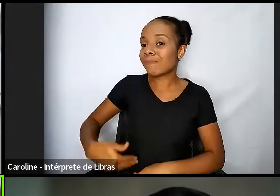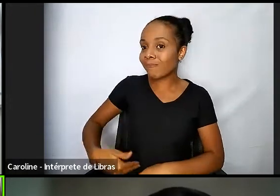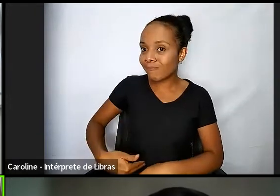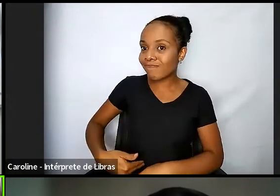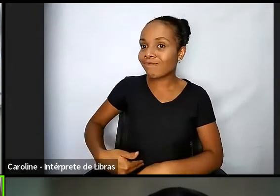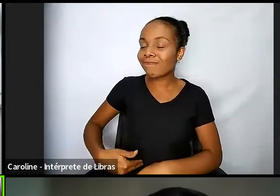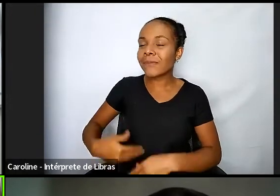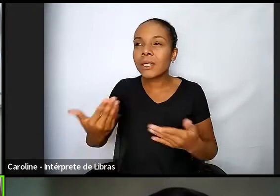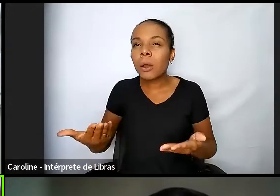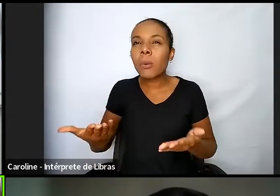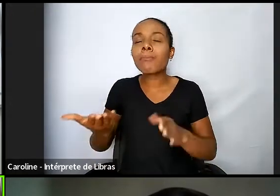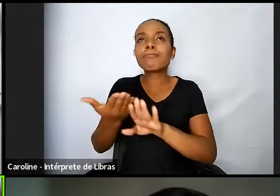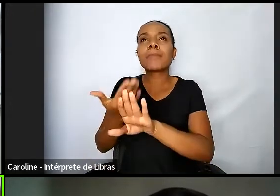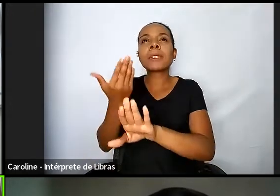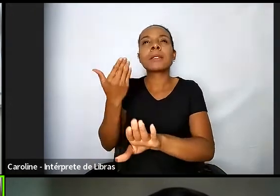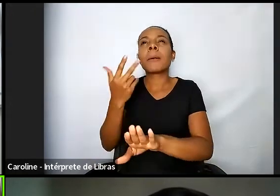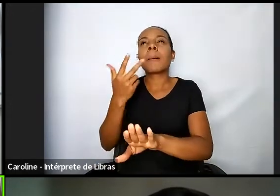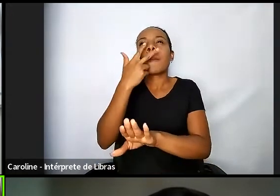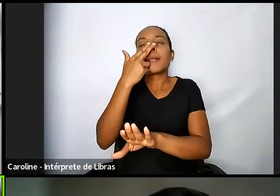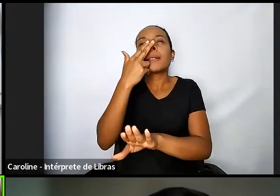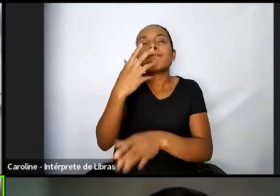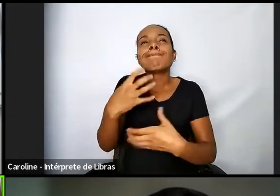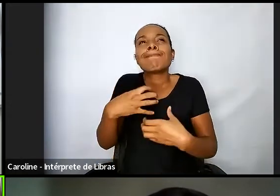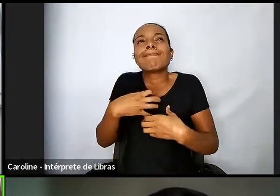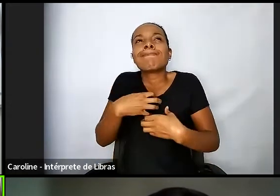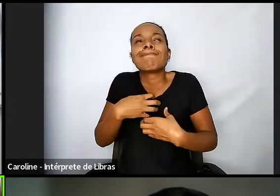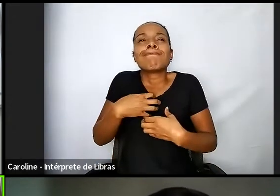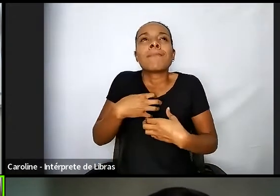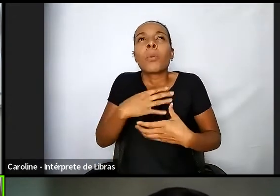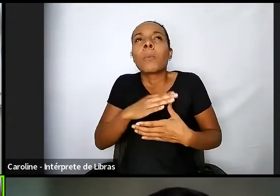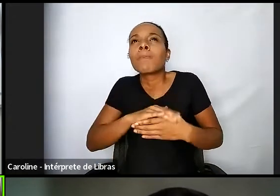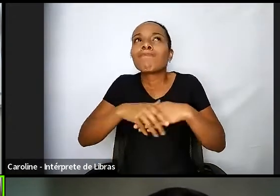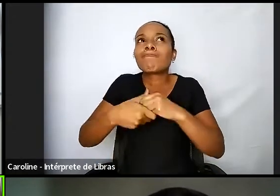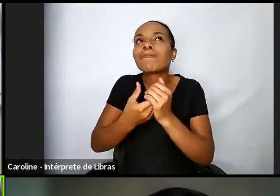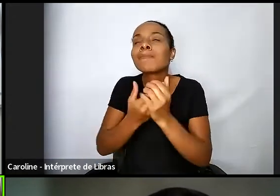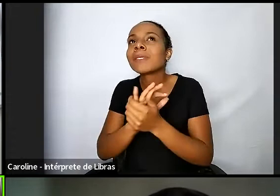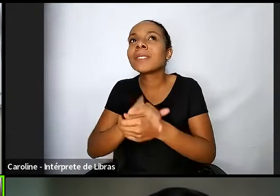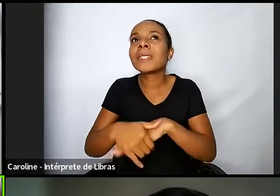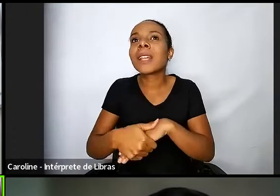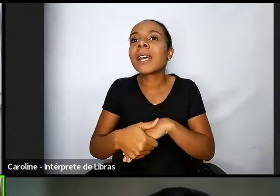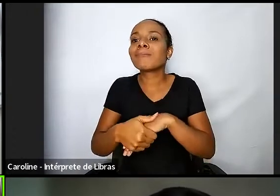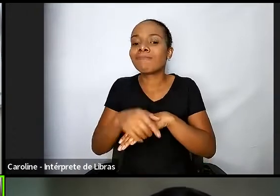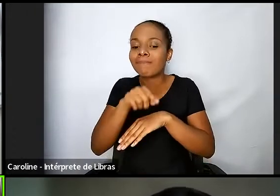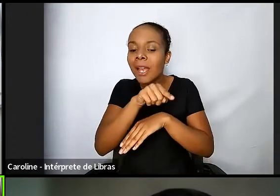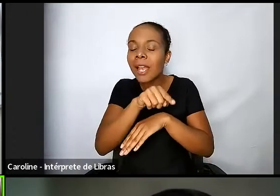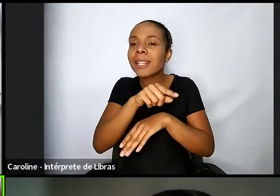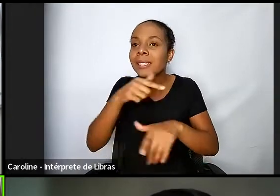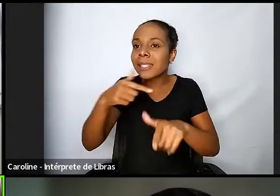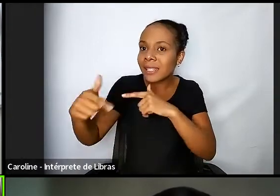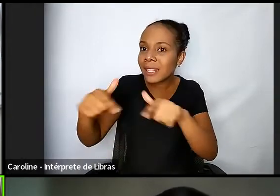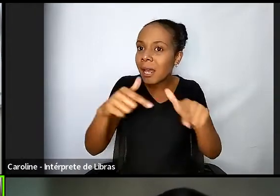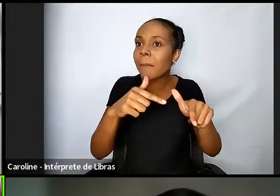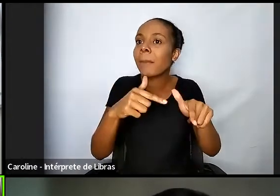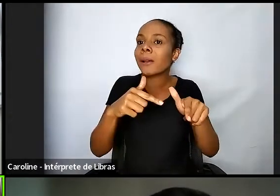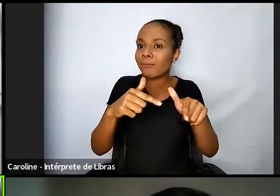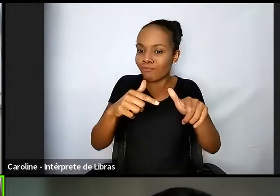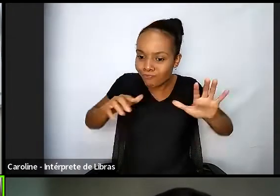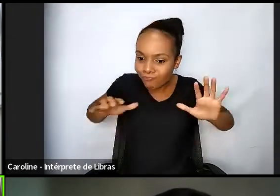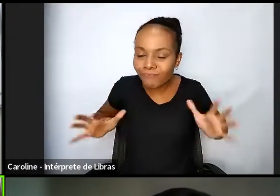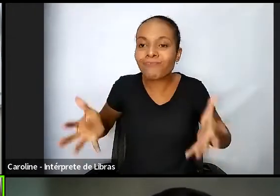expectativa grande em relação a esse trabalho para que a resolução fizesse isso.